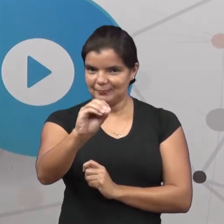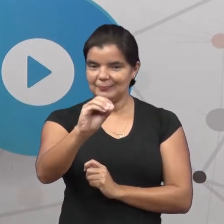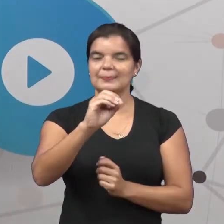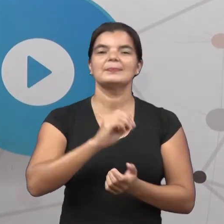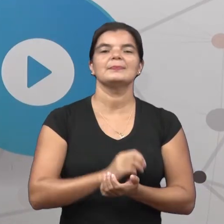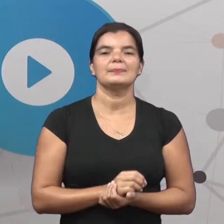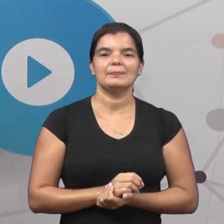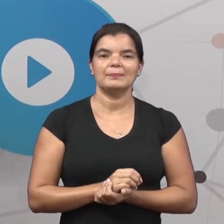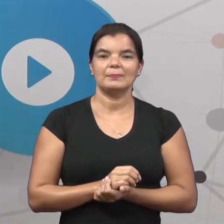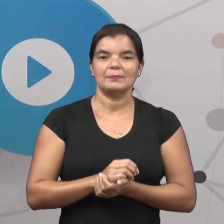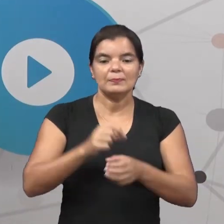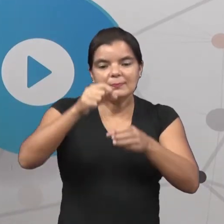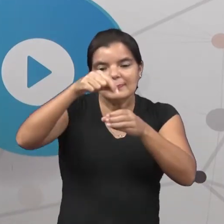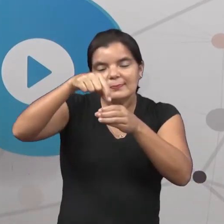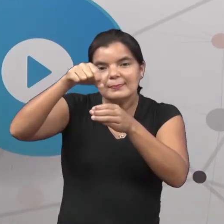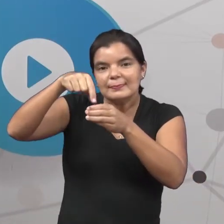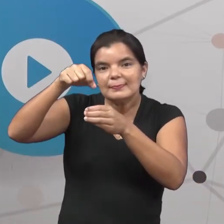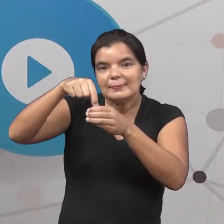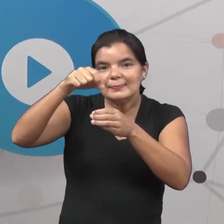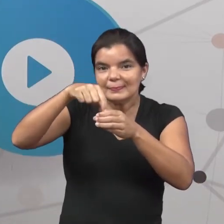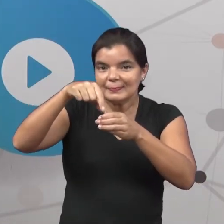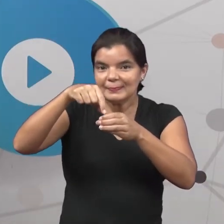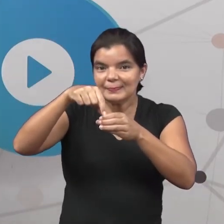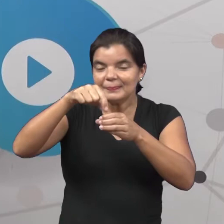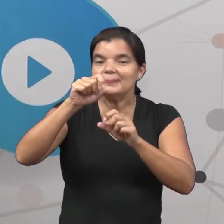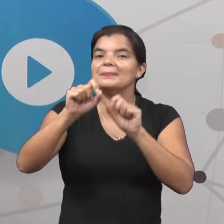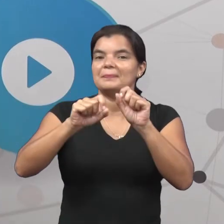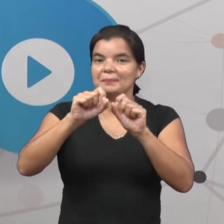Sementes de seringueira. seringueira.